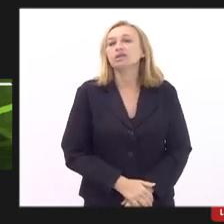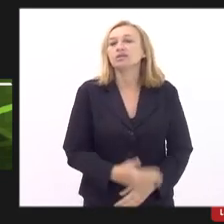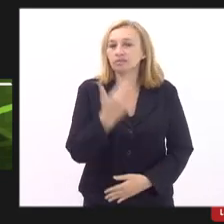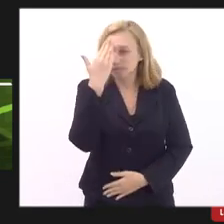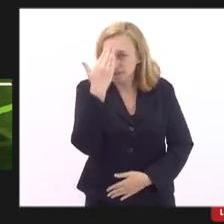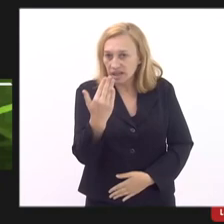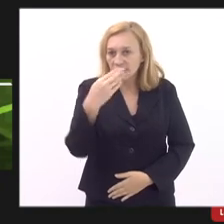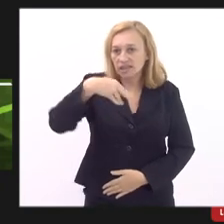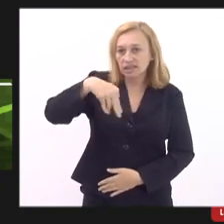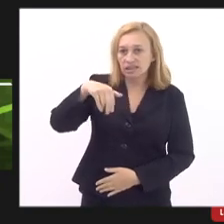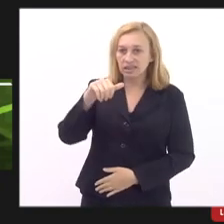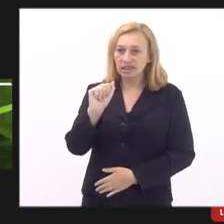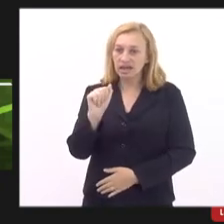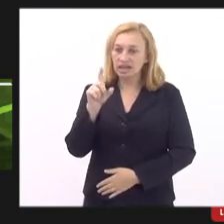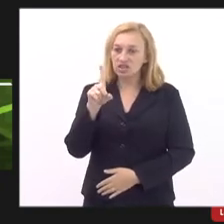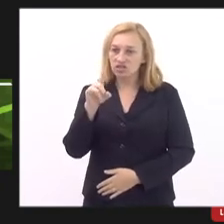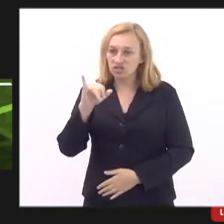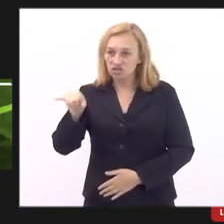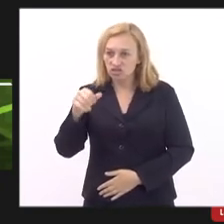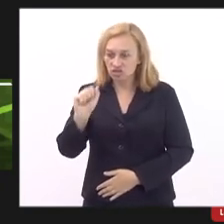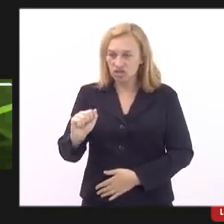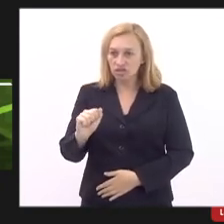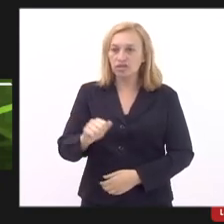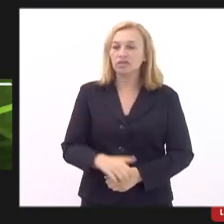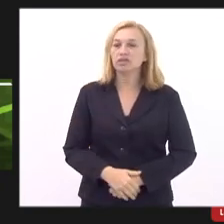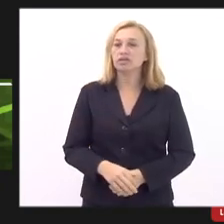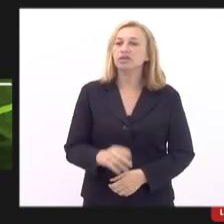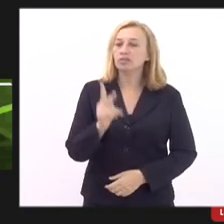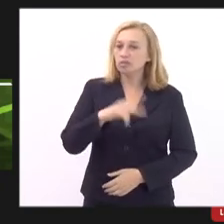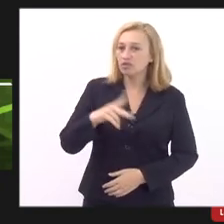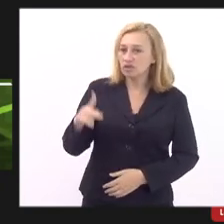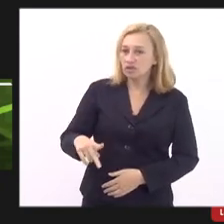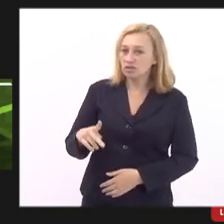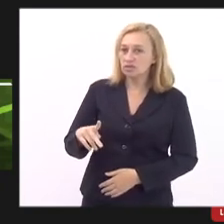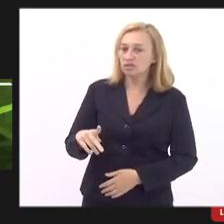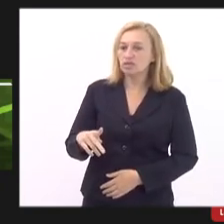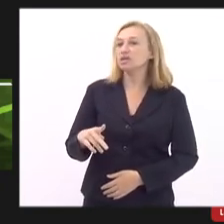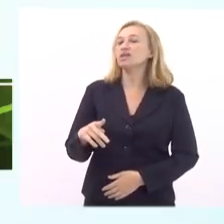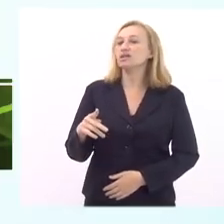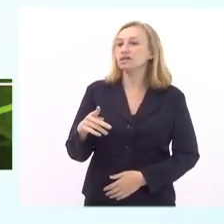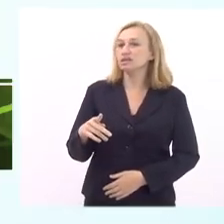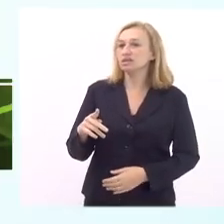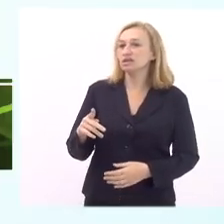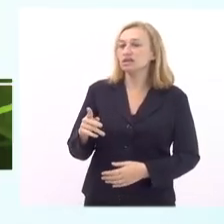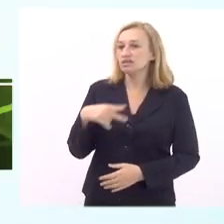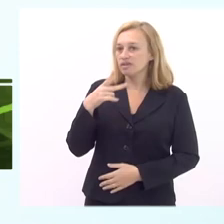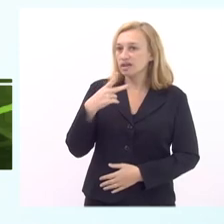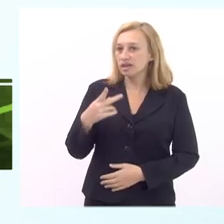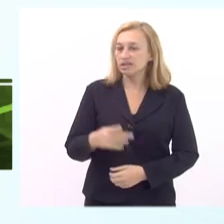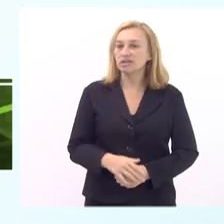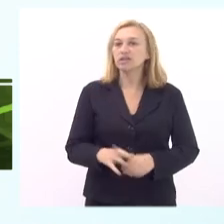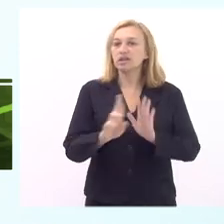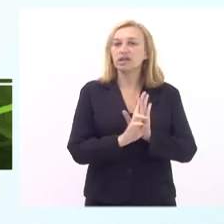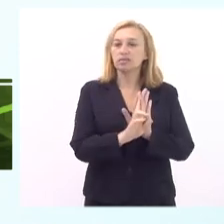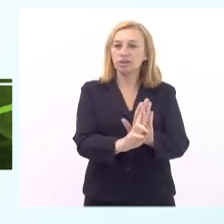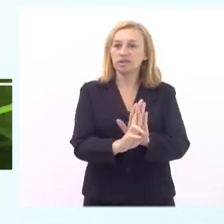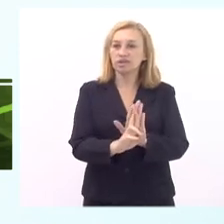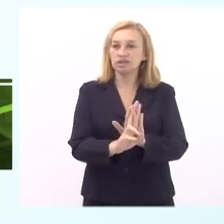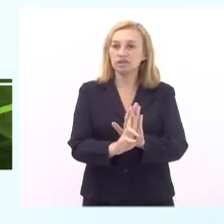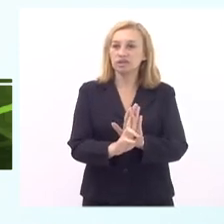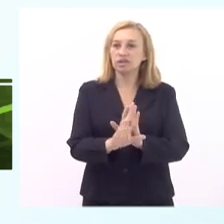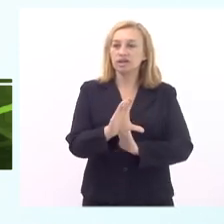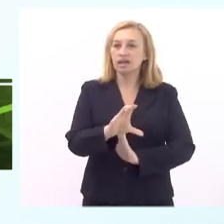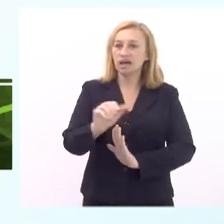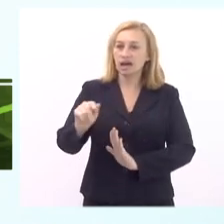Obrigado Nádia. Oi Nádia. A professora Elice Elestrine vai ser a próxima a falar representando o